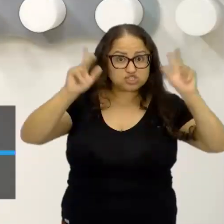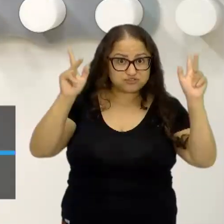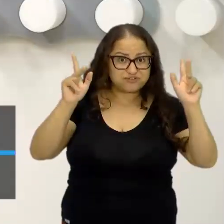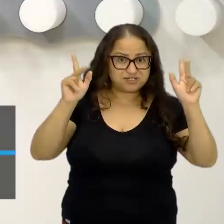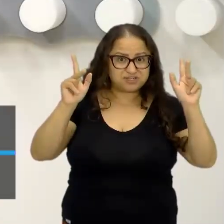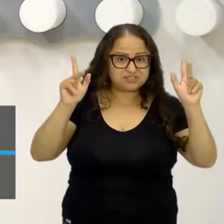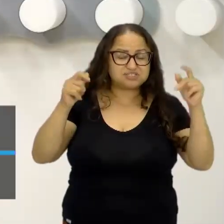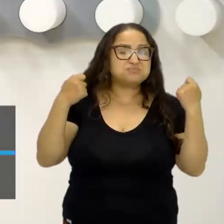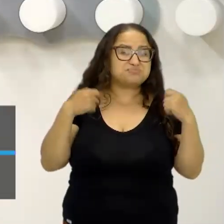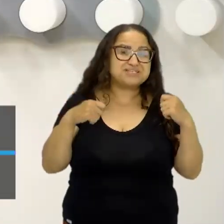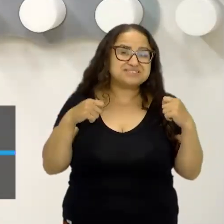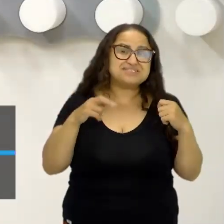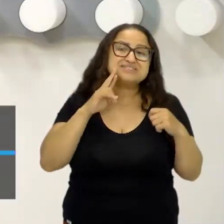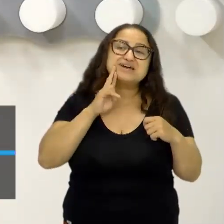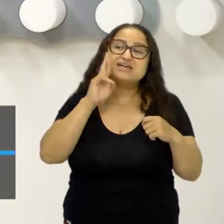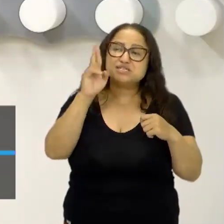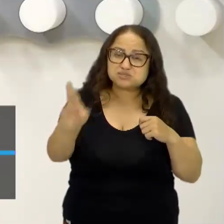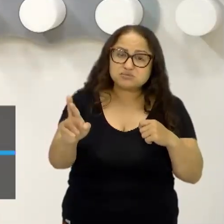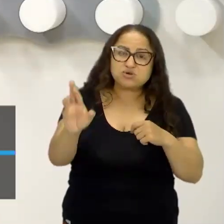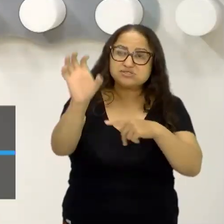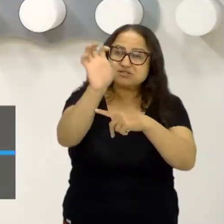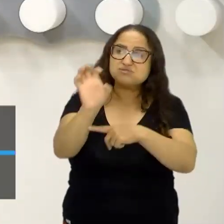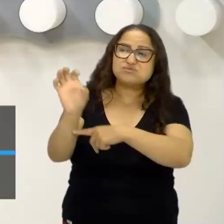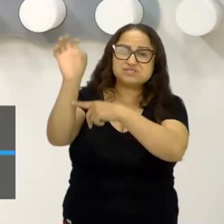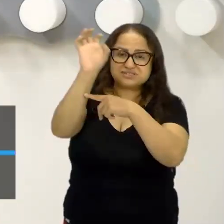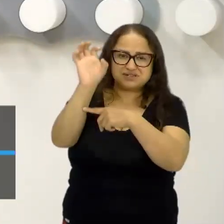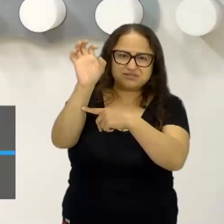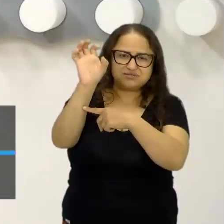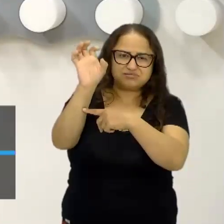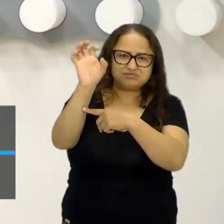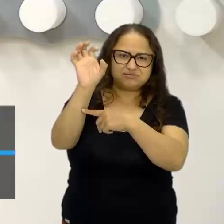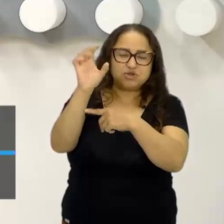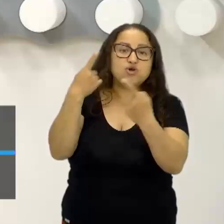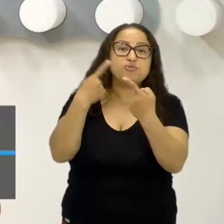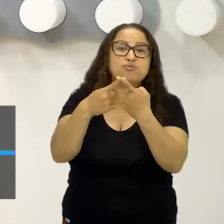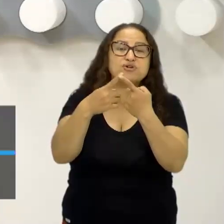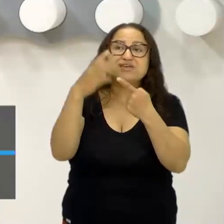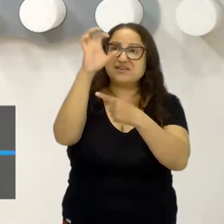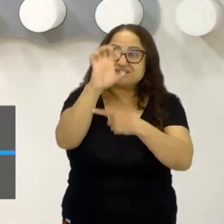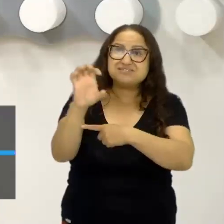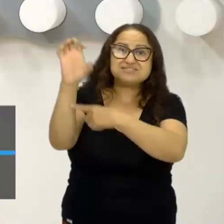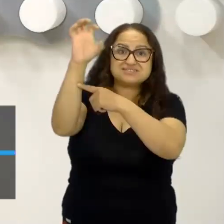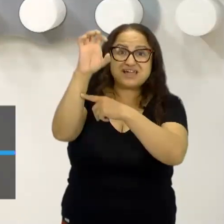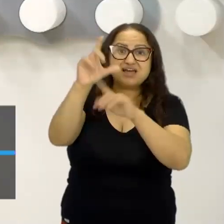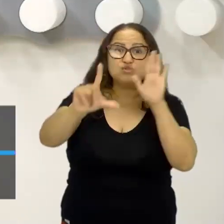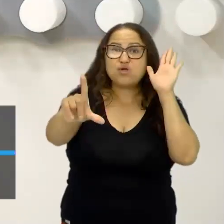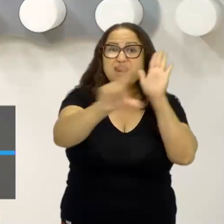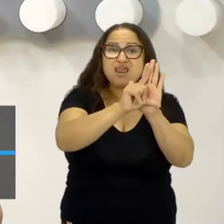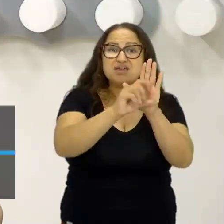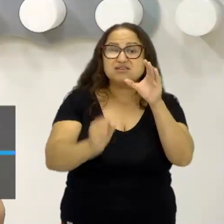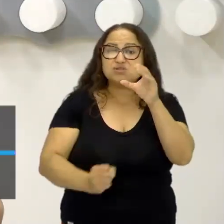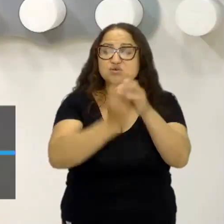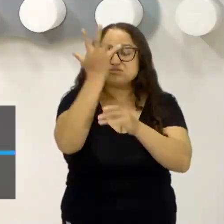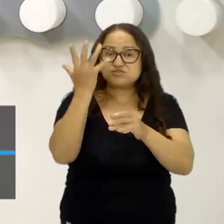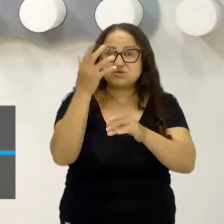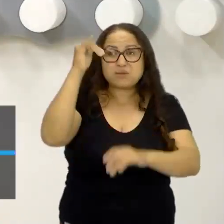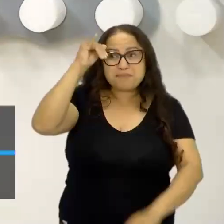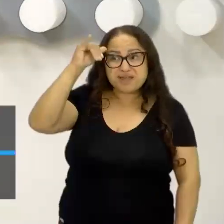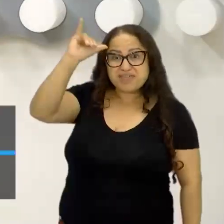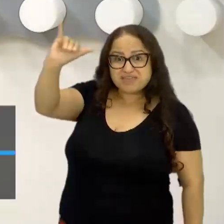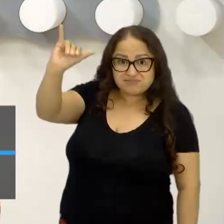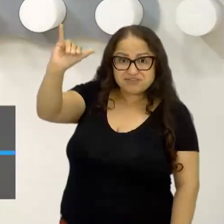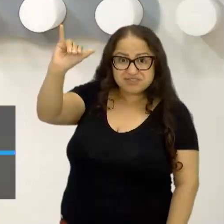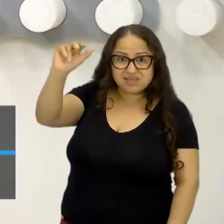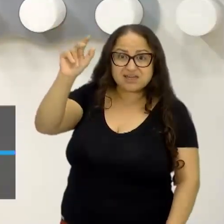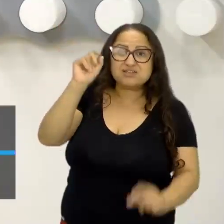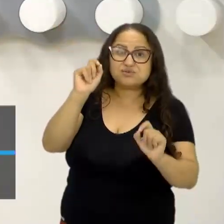resposta do Estado, né, o Estado constrói as leis para evitar, né, que essa violação